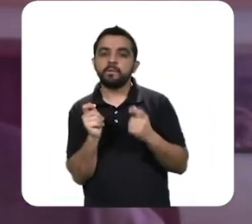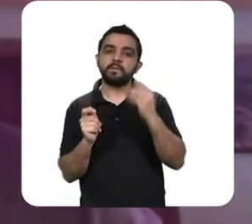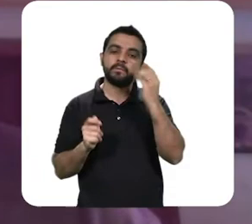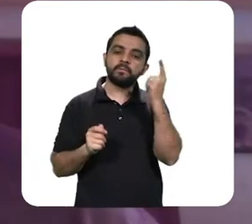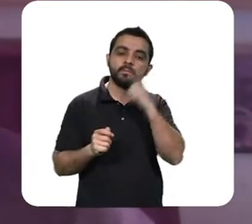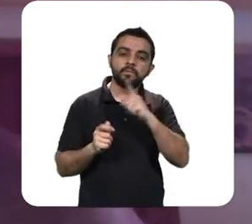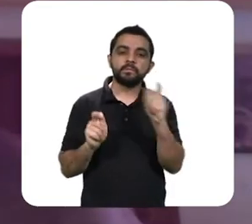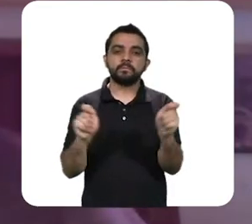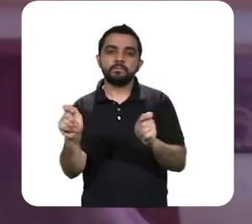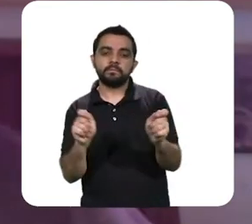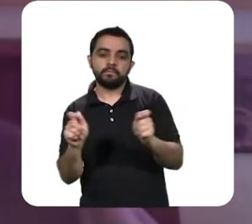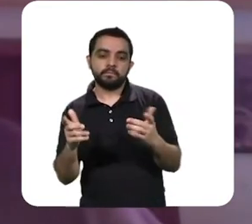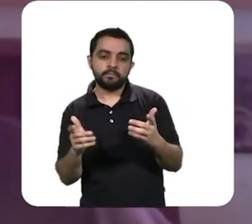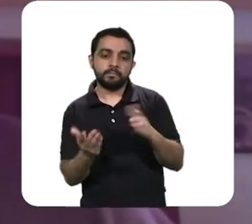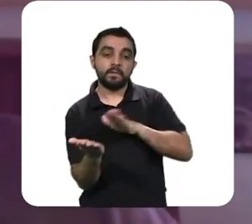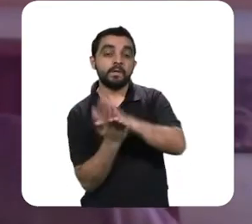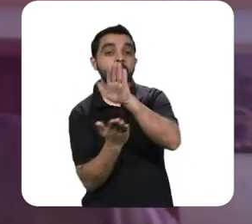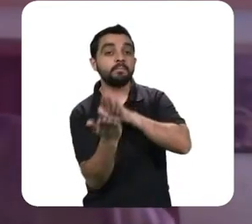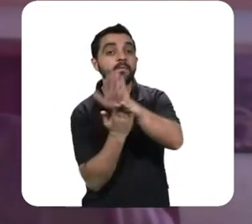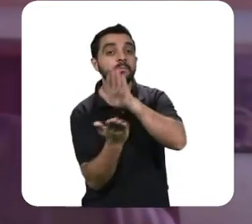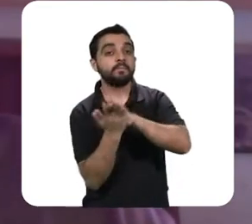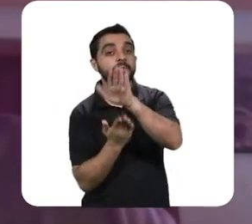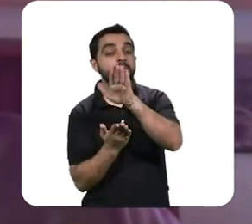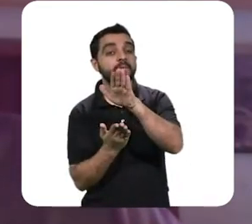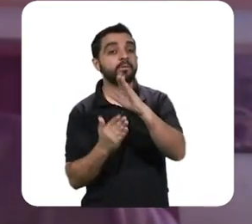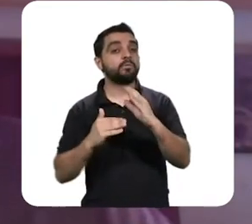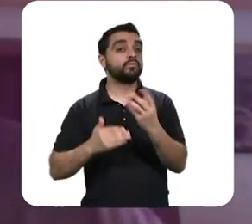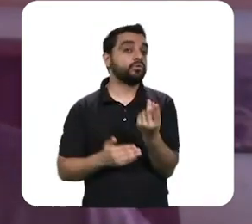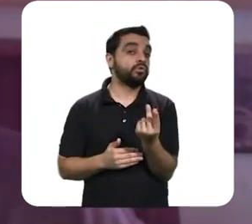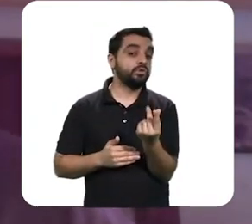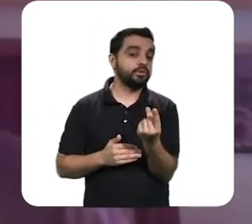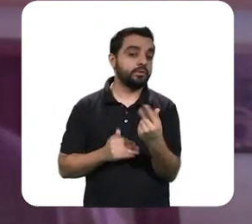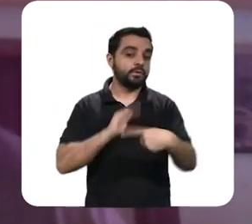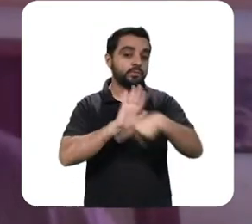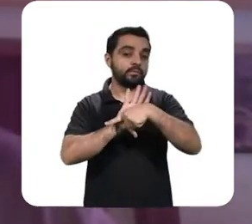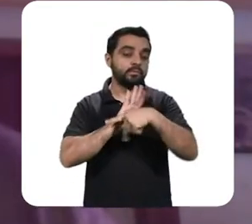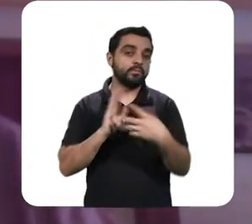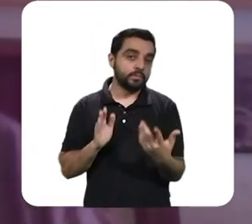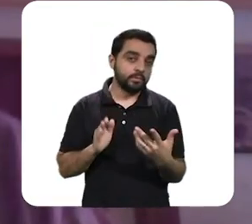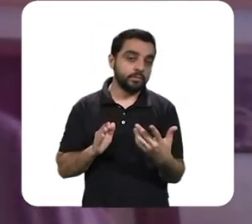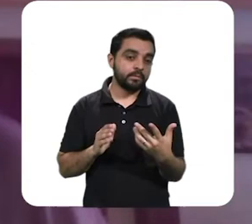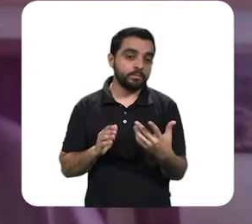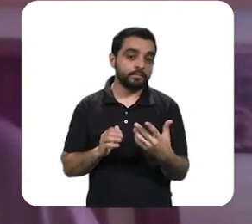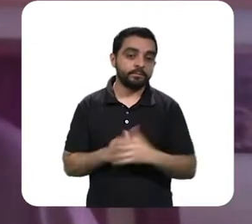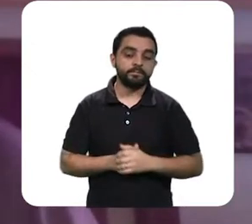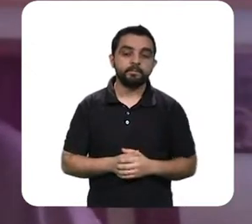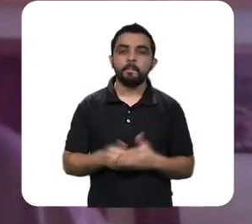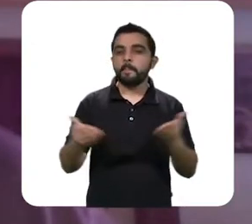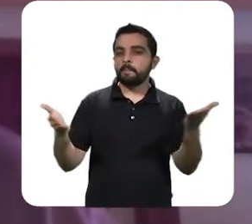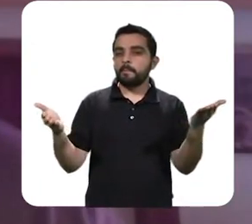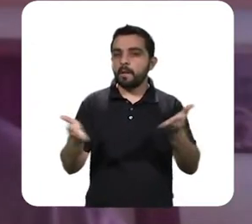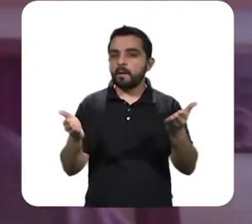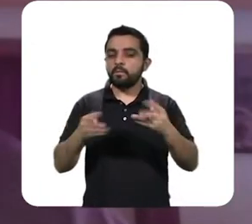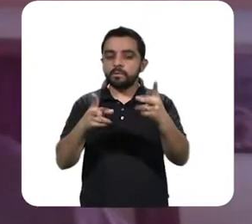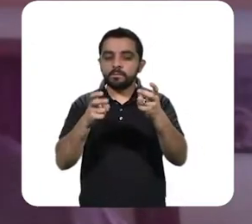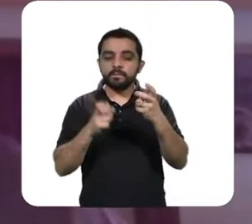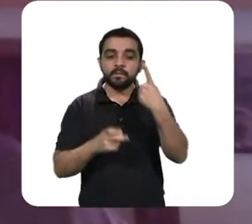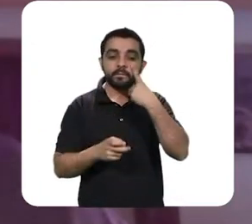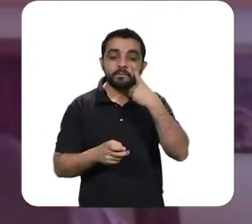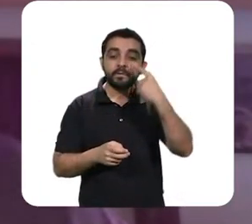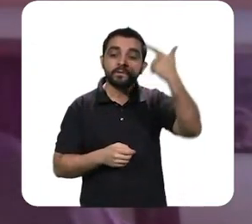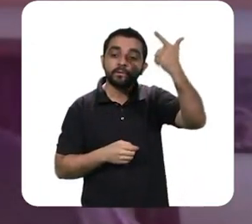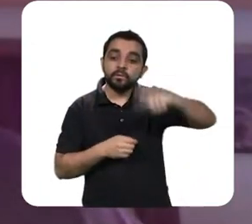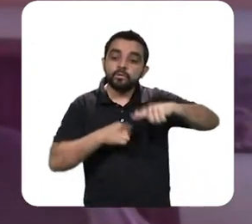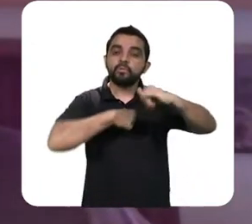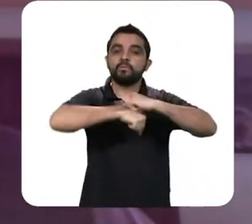emissão de papel moeda que, se não me engano, foi maior que o próprio PIB americano. Agora mesmo estamos vendo a reprise